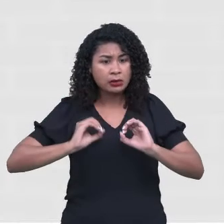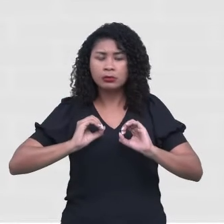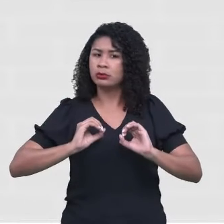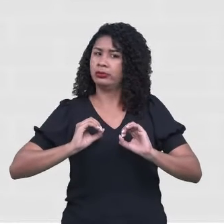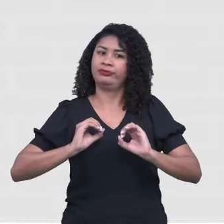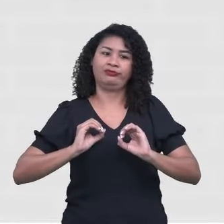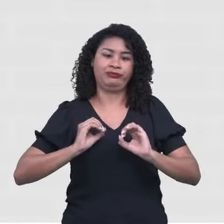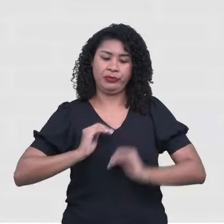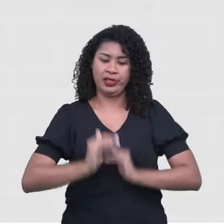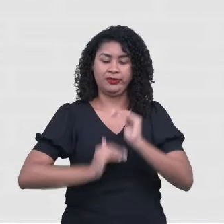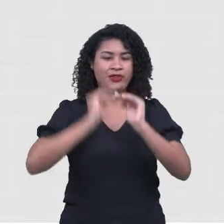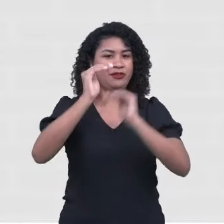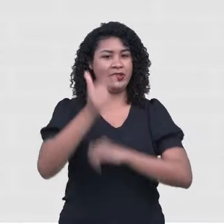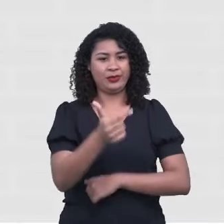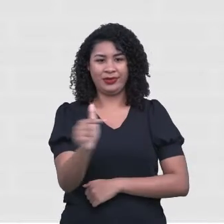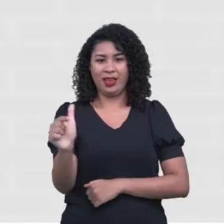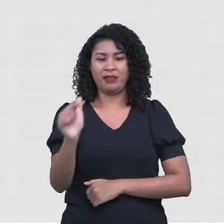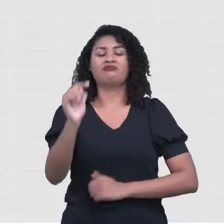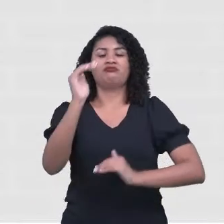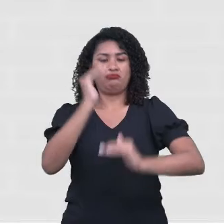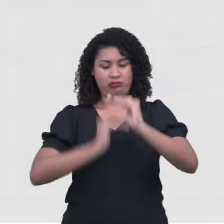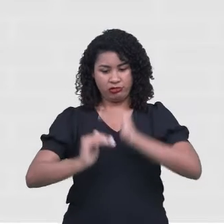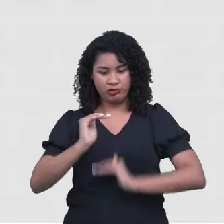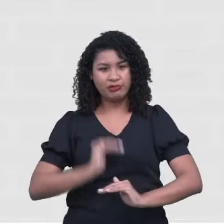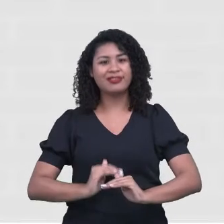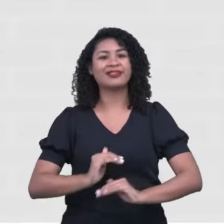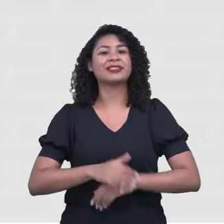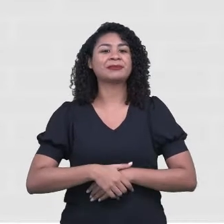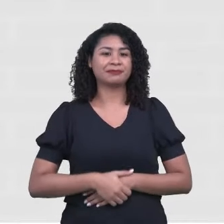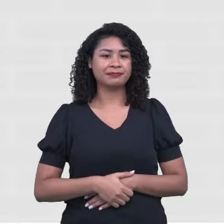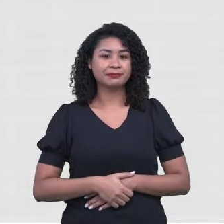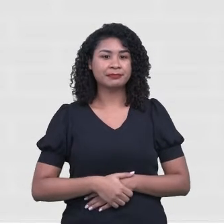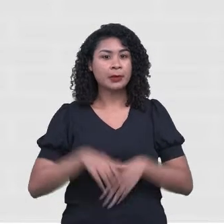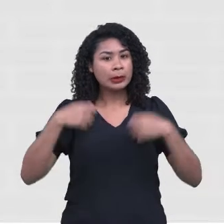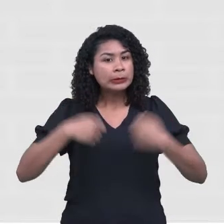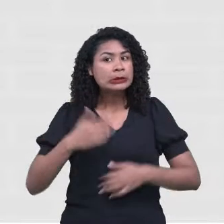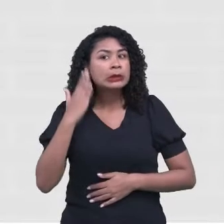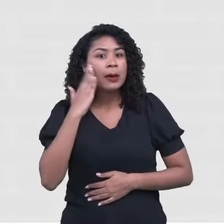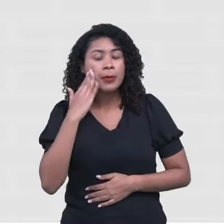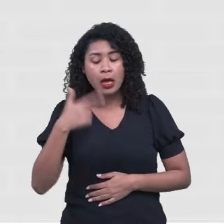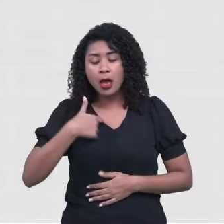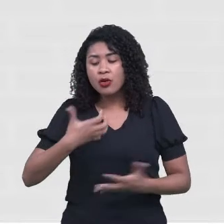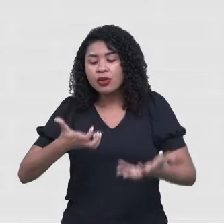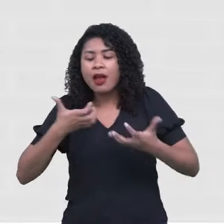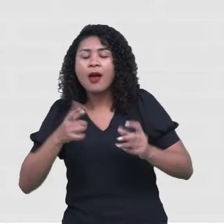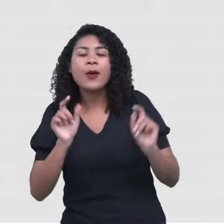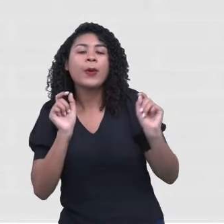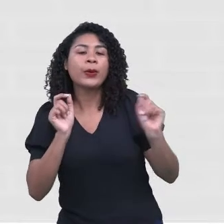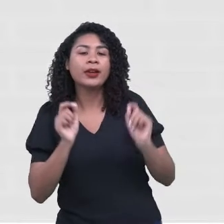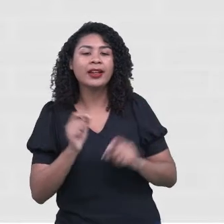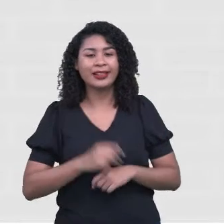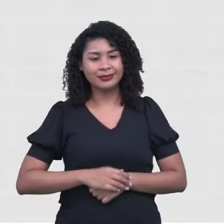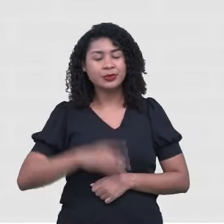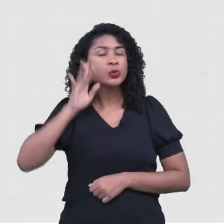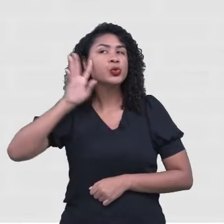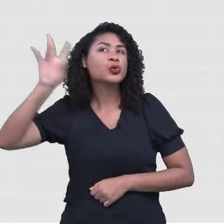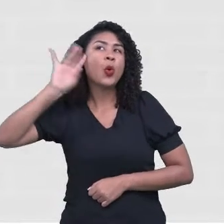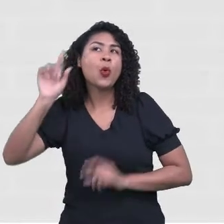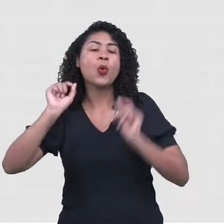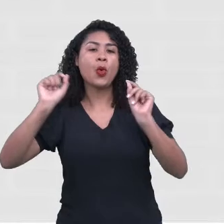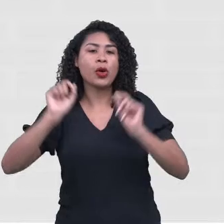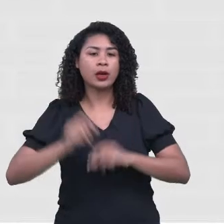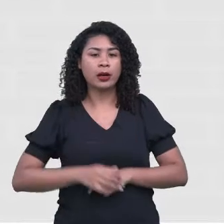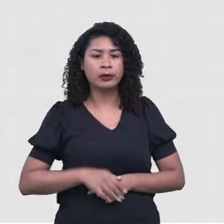o que eu quero. O eu posso fazer. Sempre. Vendo que nós moramos em uma sociedade. Nós